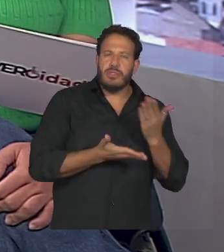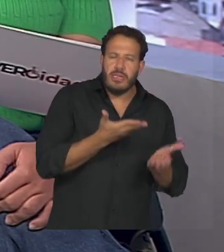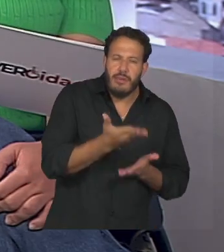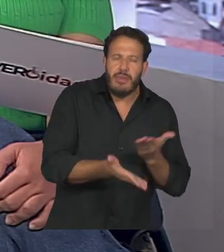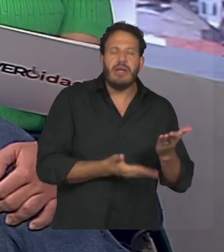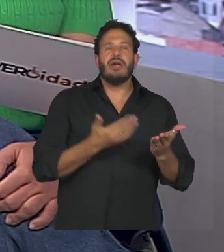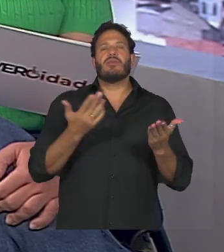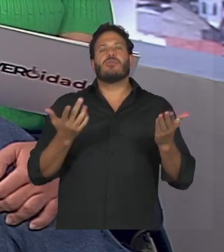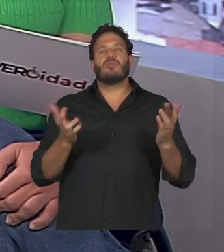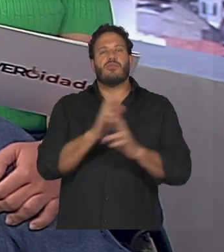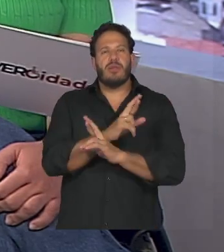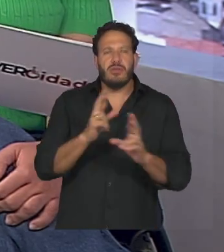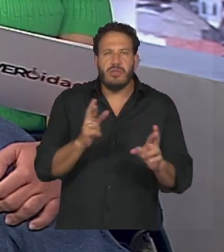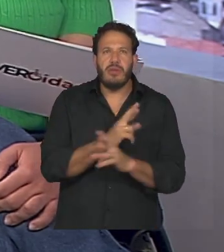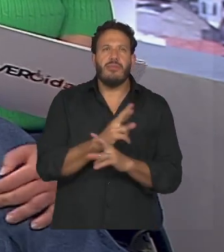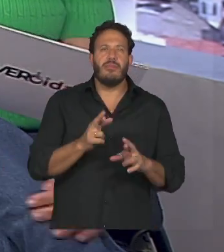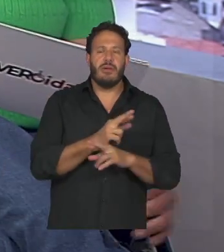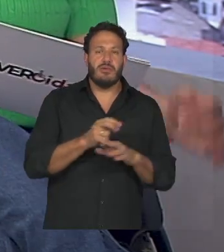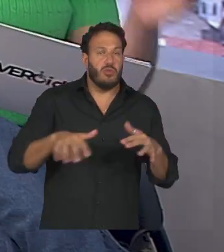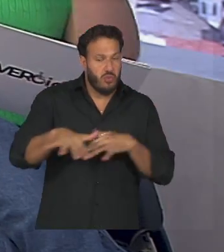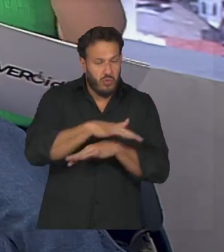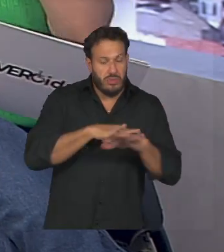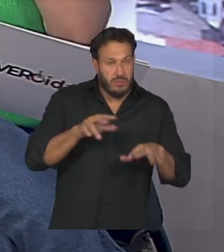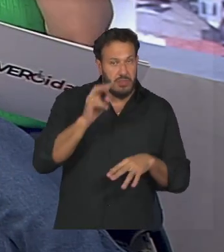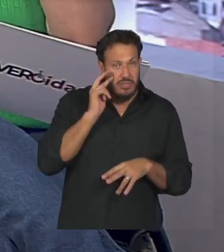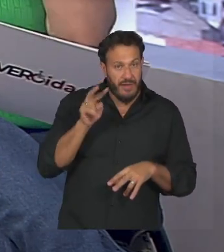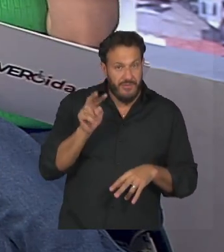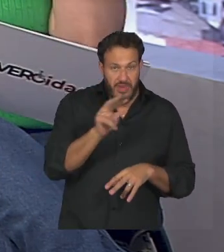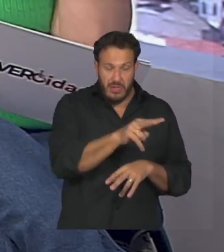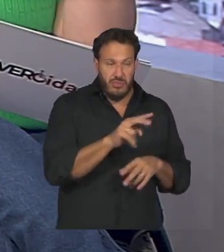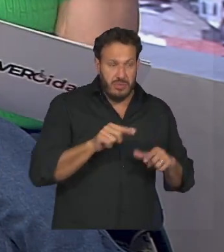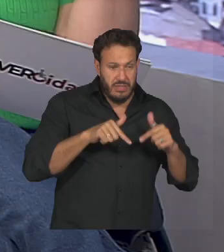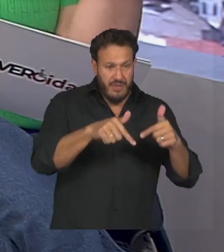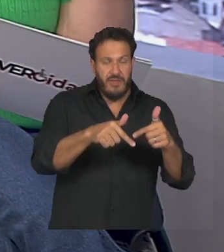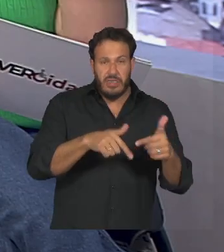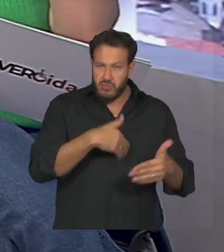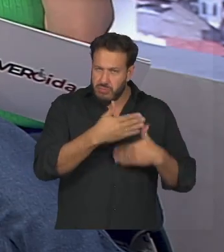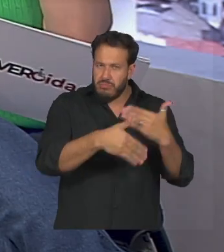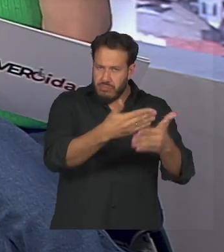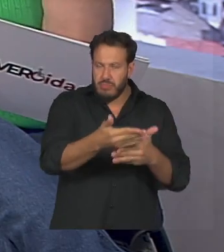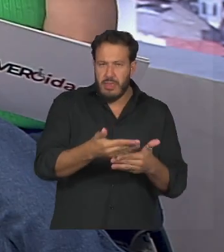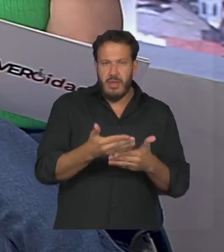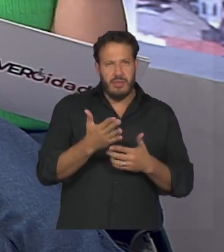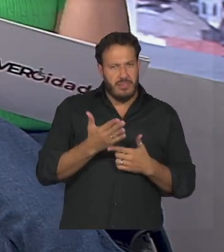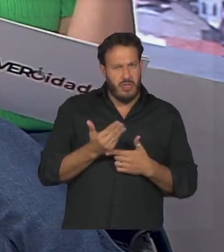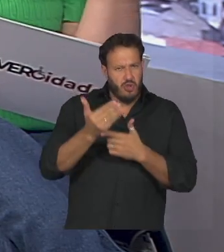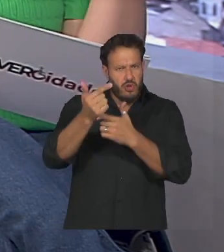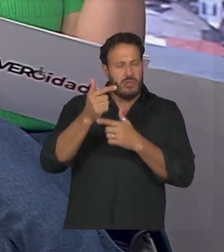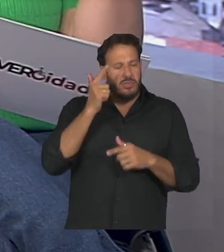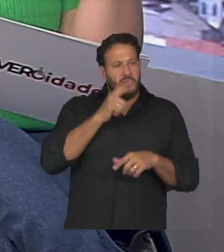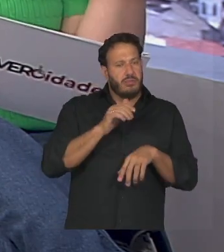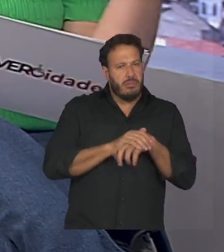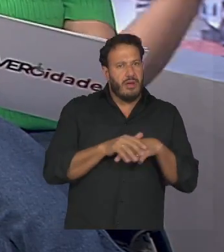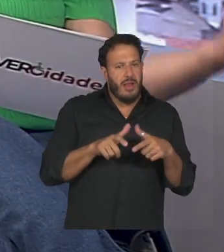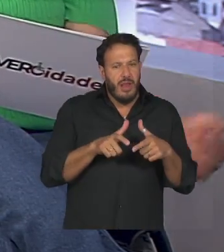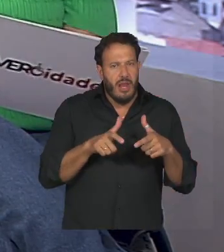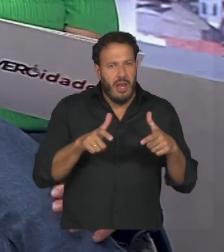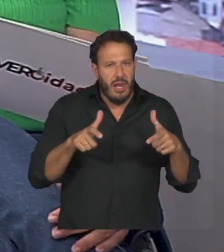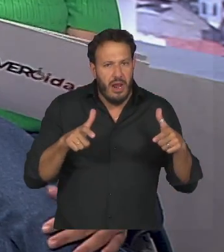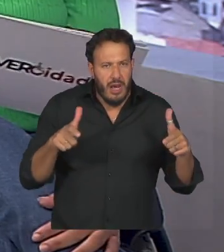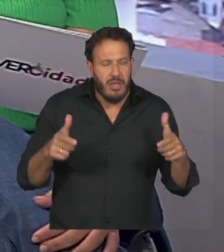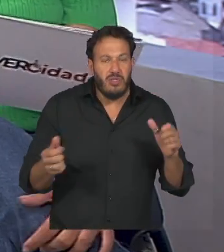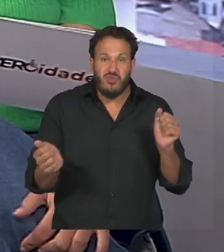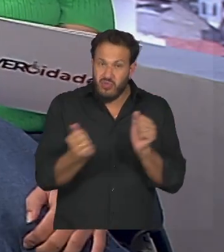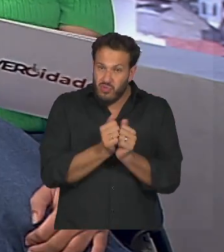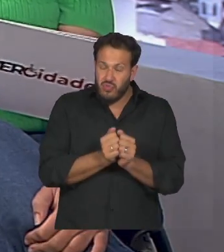relacionamento então esse vocês estão acompanhando esses avanços tecnológicos vocês estão evoluindo junto com eles e